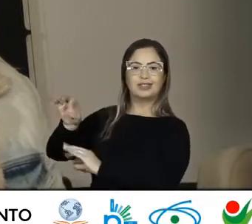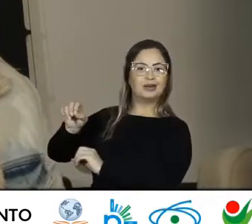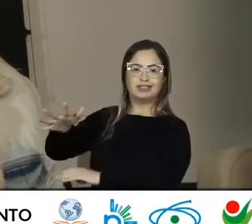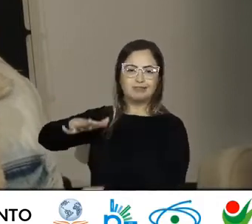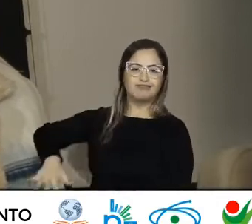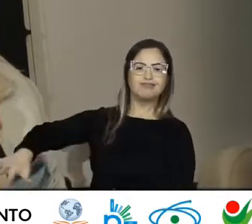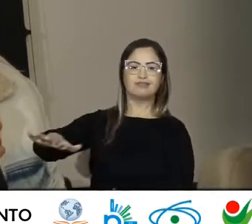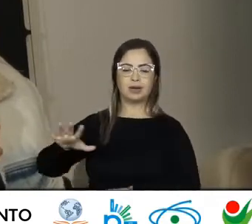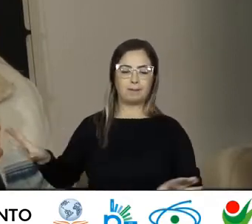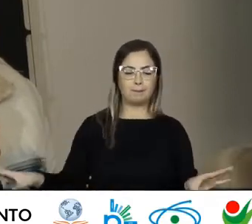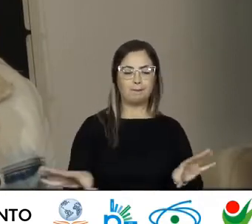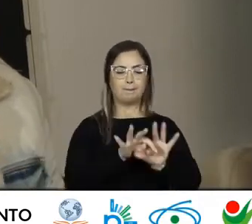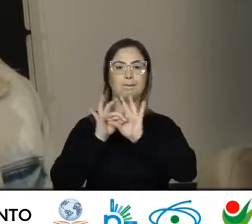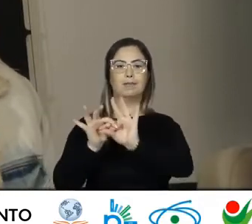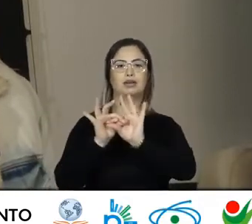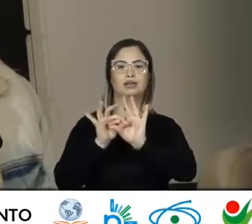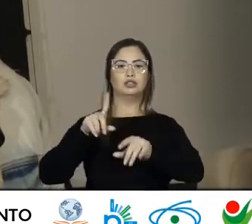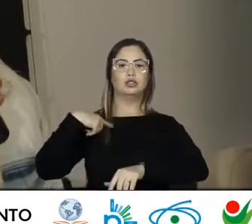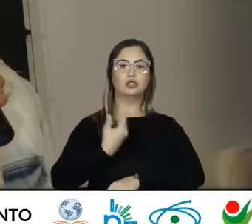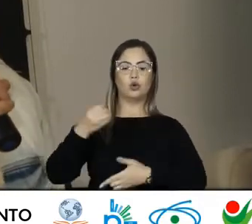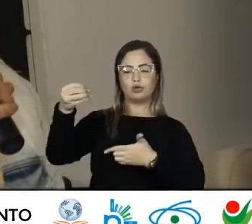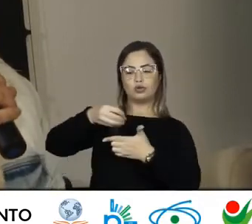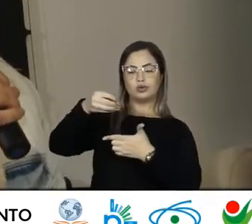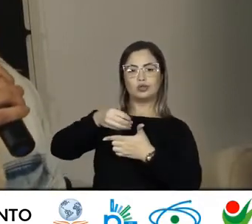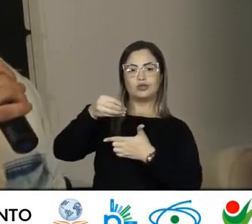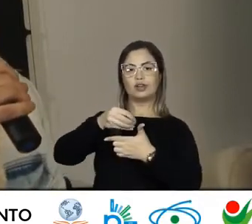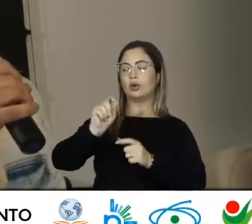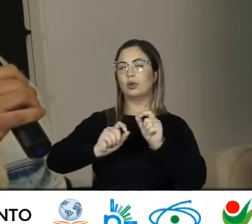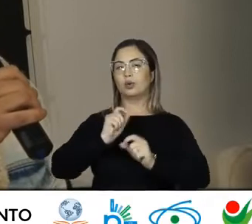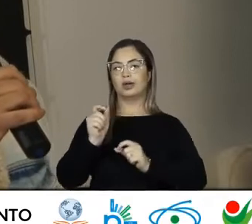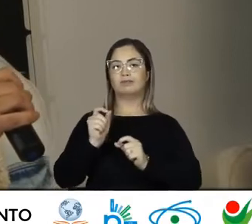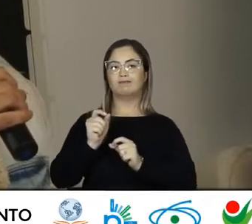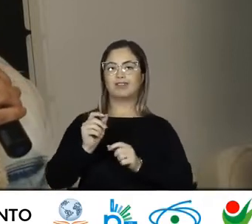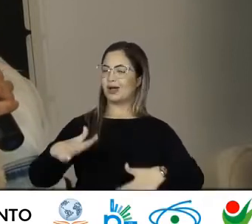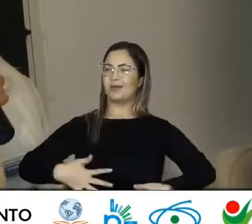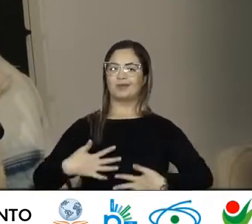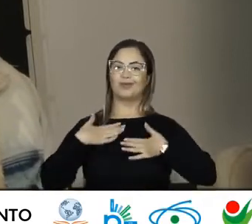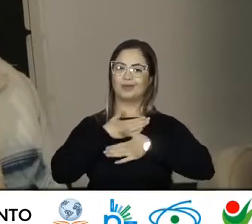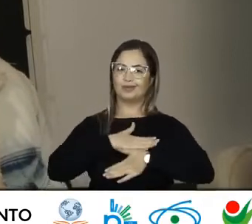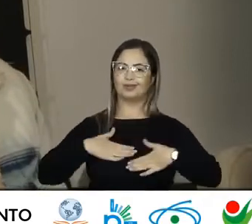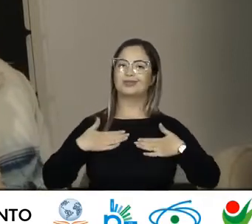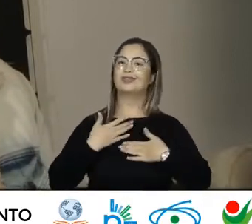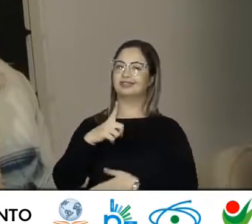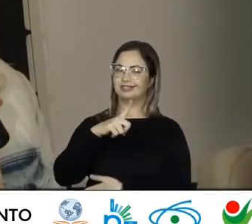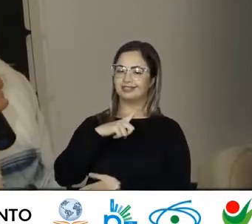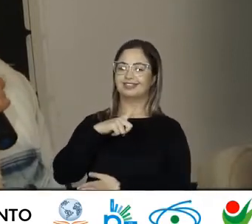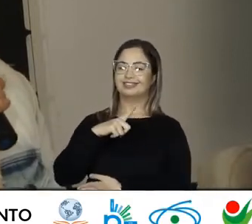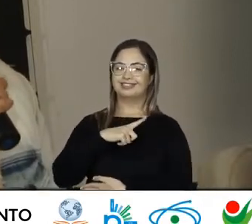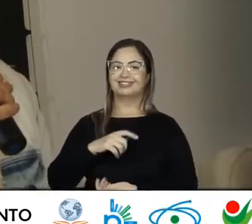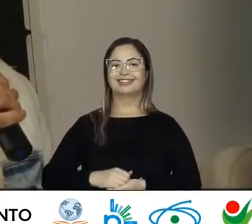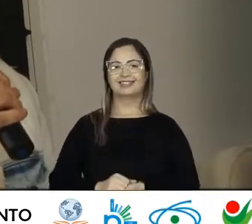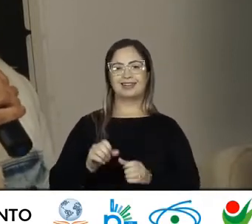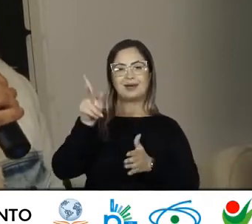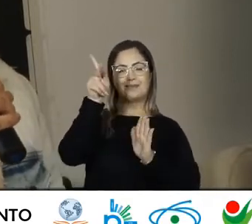algo Que nós Da Universidade Do Extremo Sul Catarinense Temos muito orgulho De ter um programa Que se